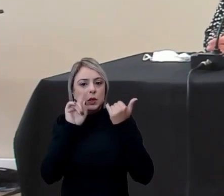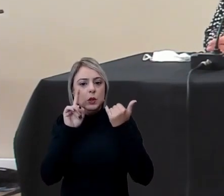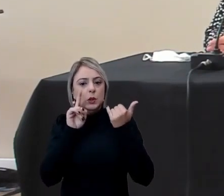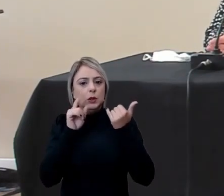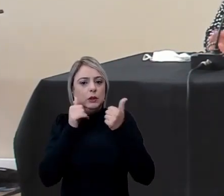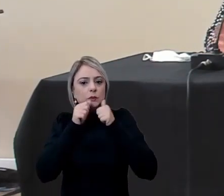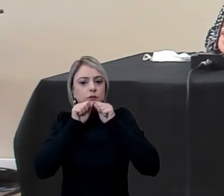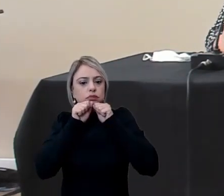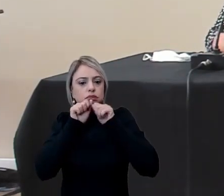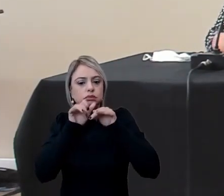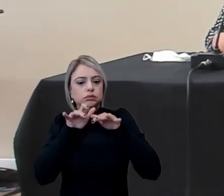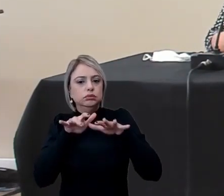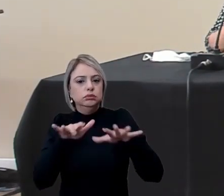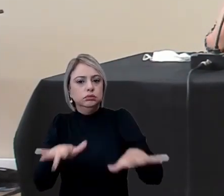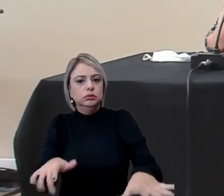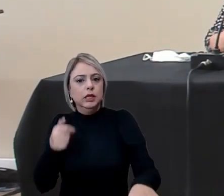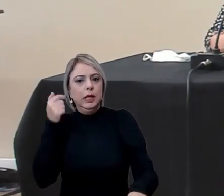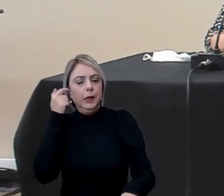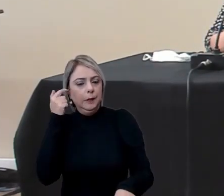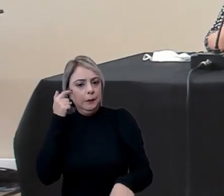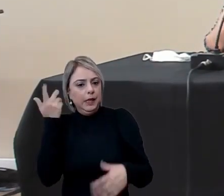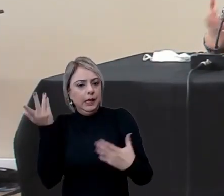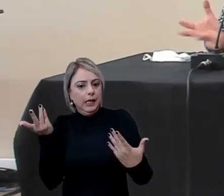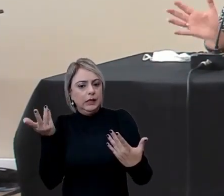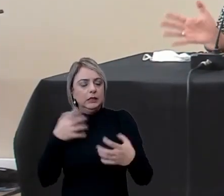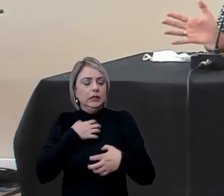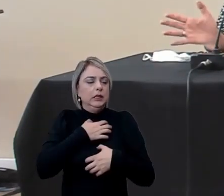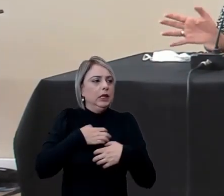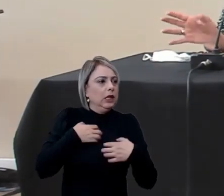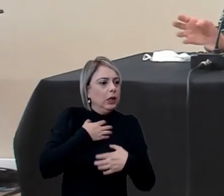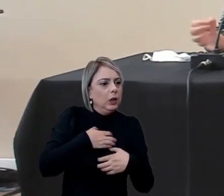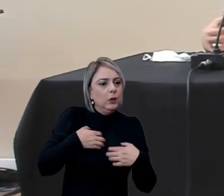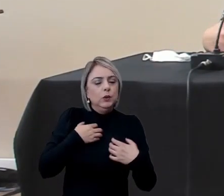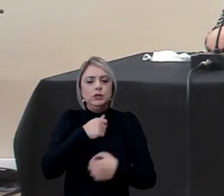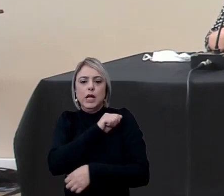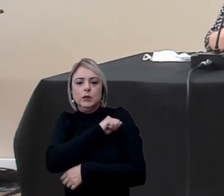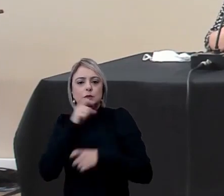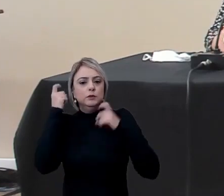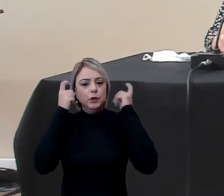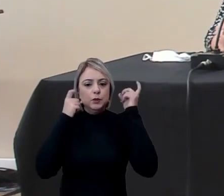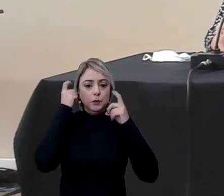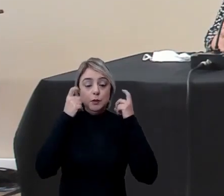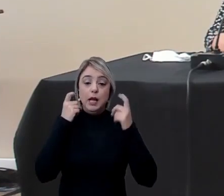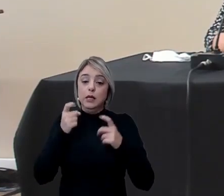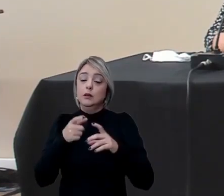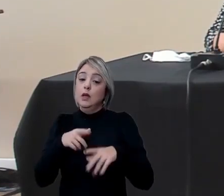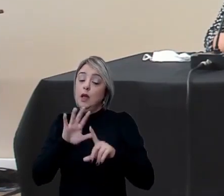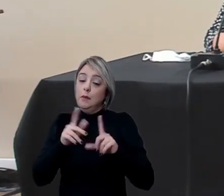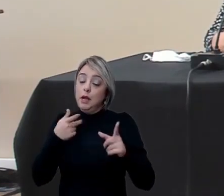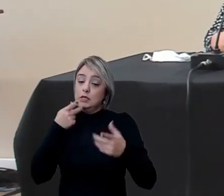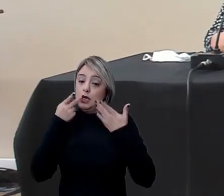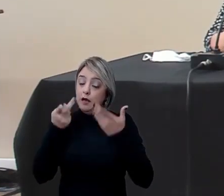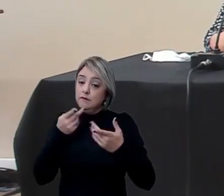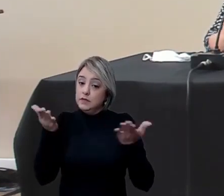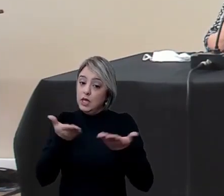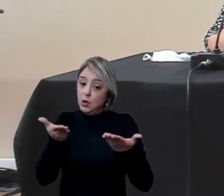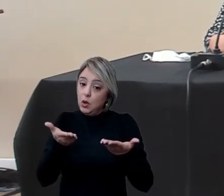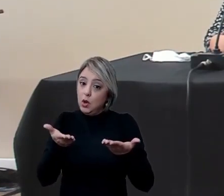circulou amplamente eu imagino que deva ser também motivo de angústia para muitos de vocês mas eu já me adiantei aqui